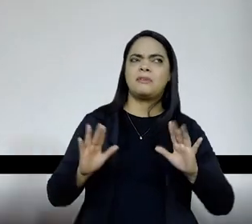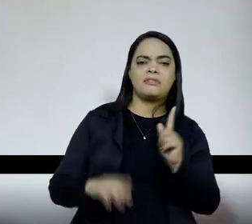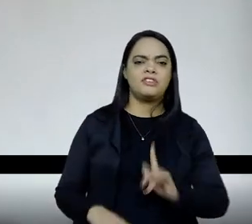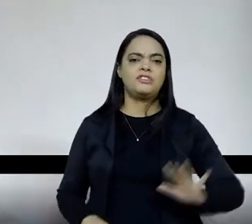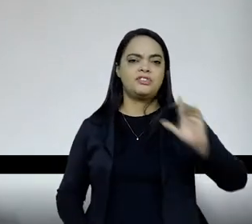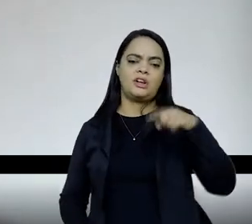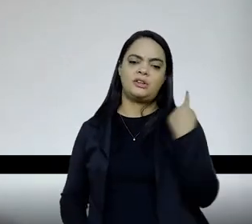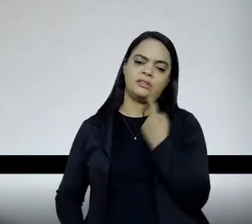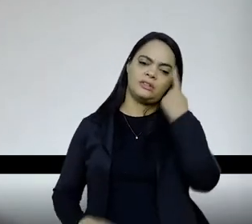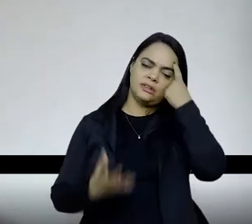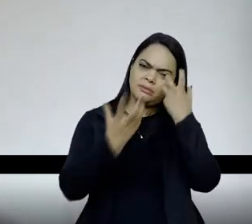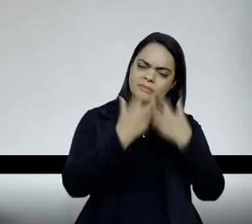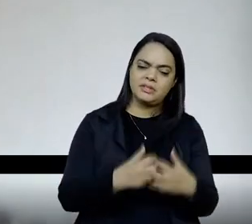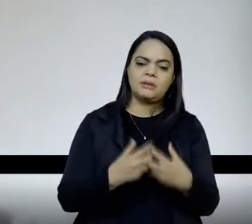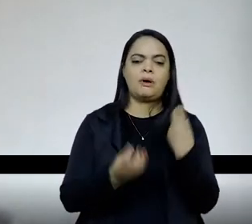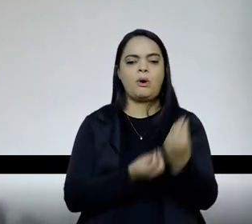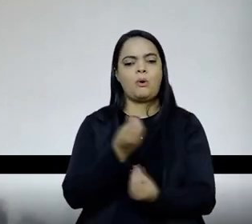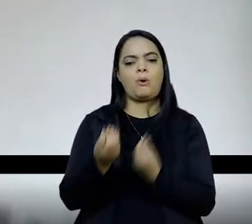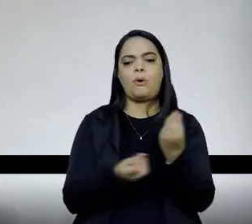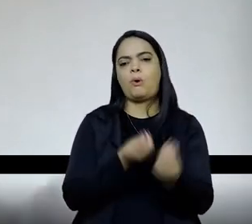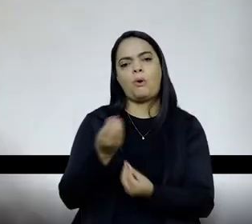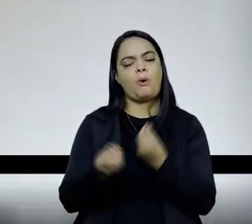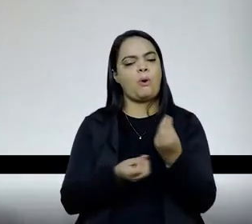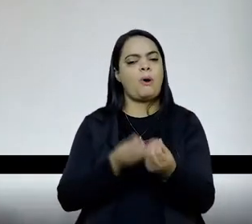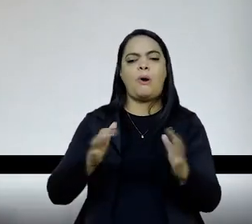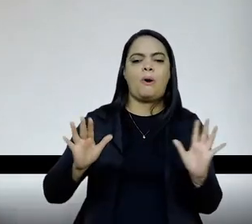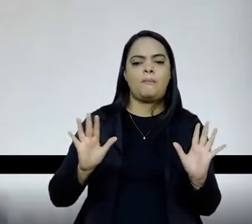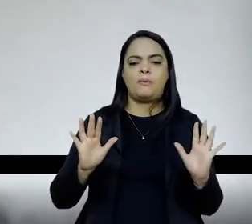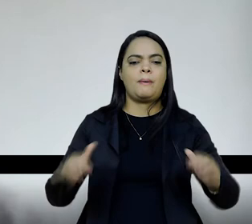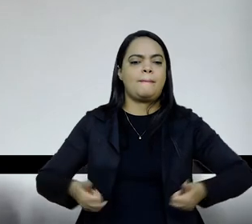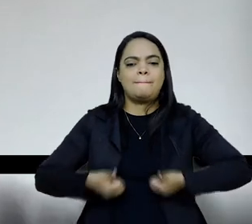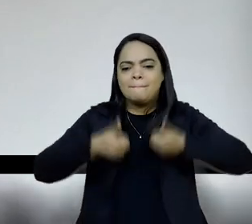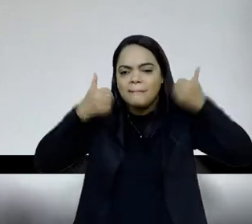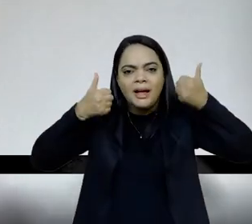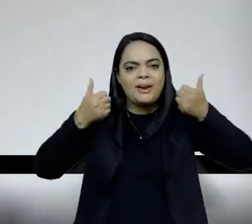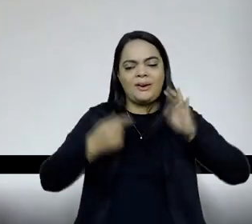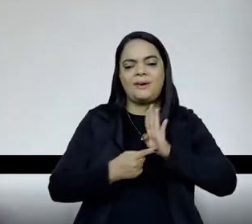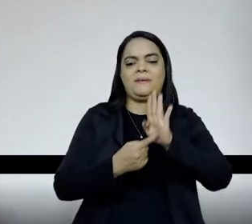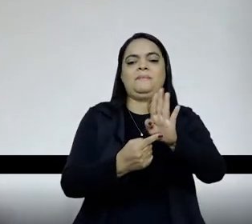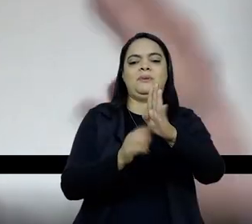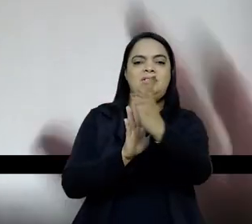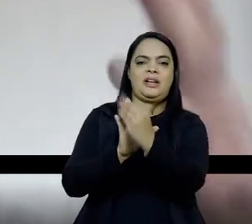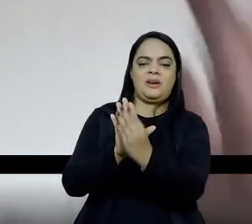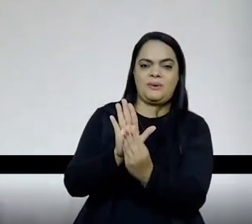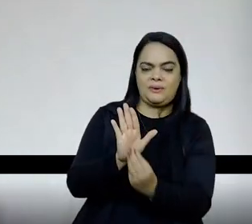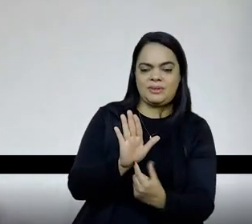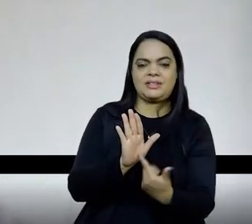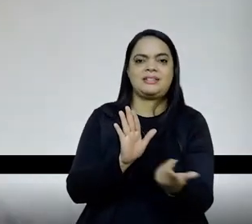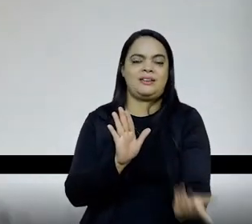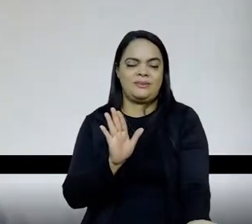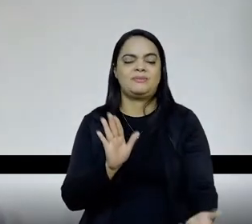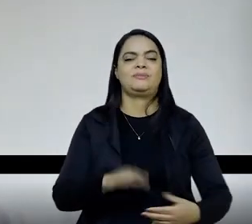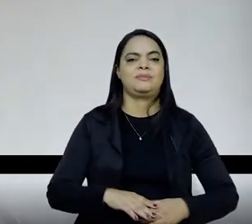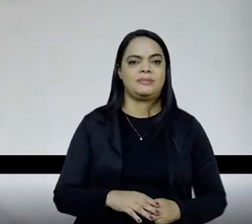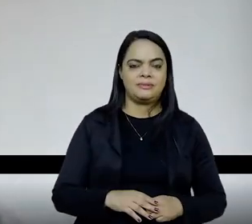pensava, vamos achar a melhor forma para dizer, para que esse conteúdo se expresse, se a gente pudesse dizer assim, para que esse conteúdo seja